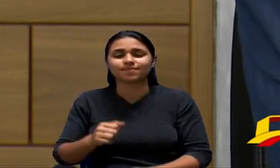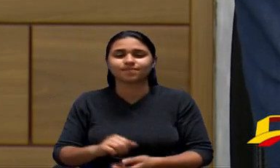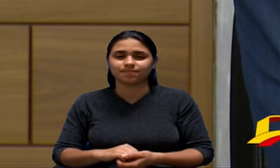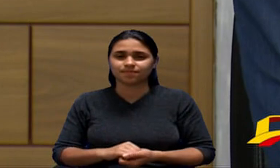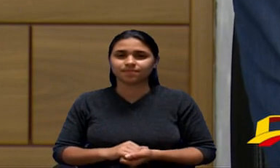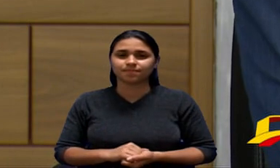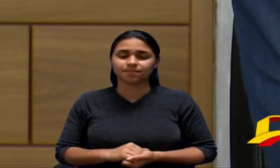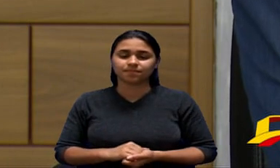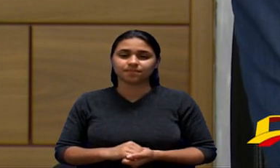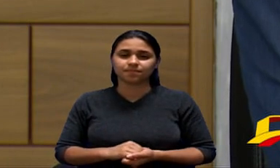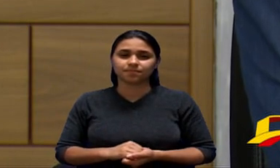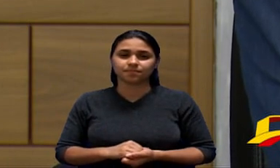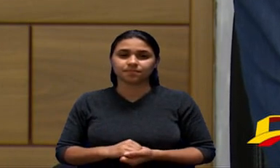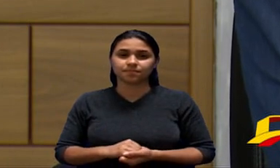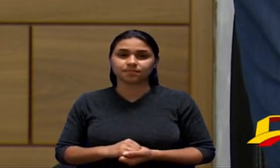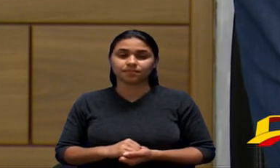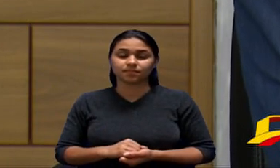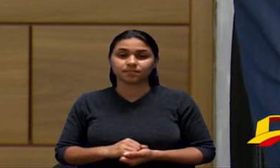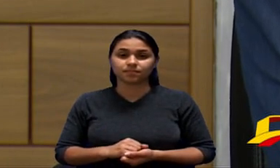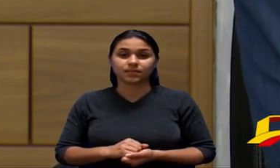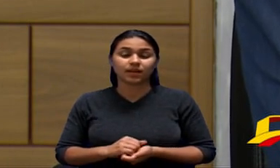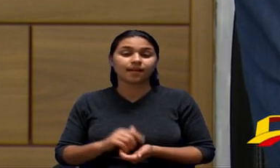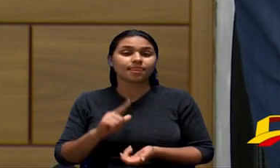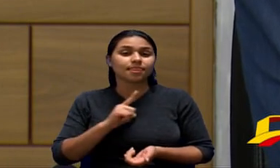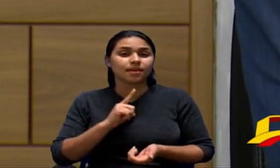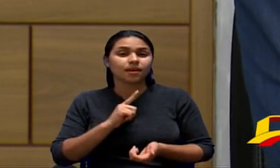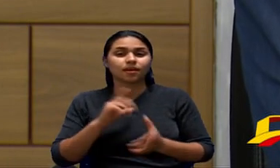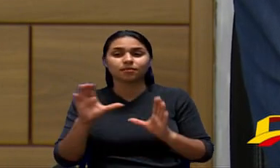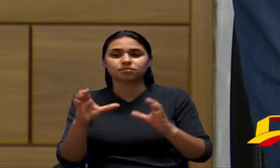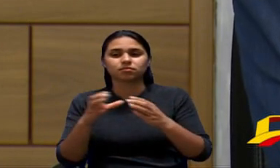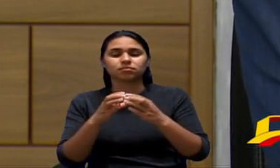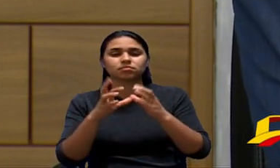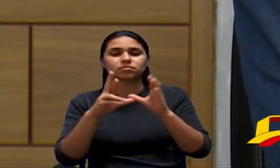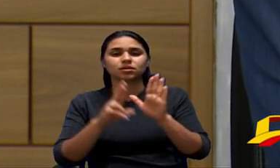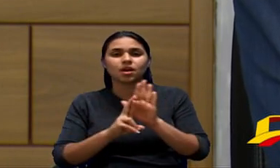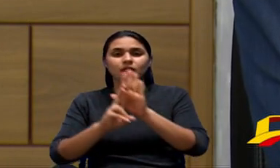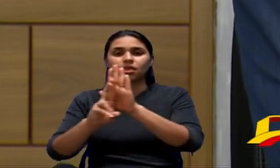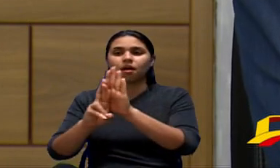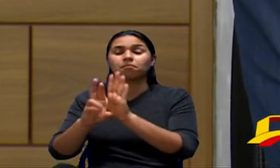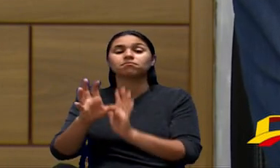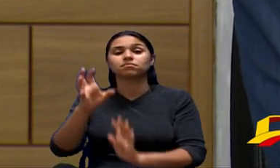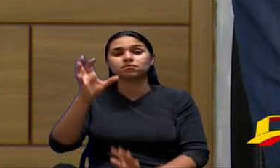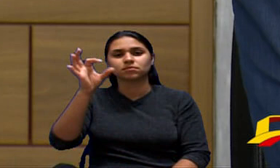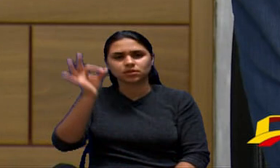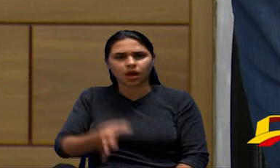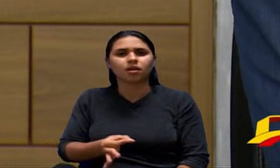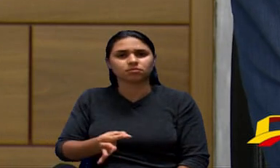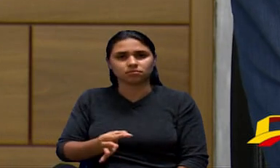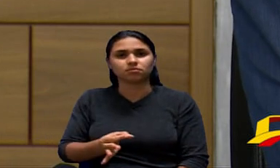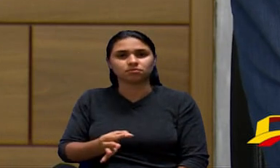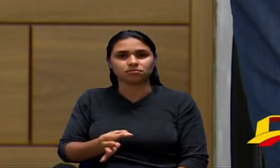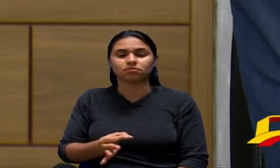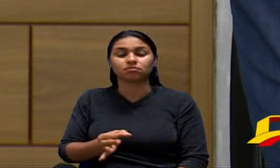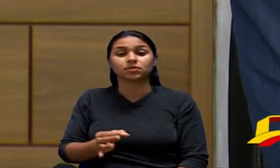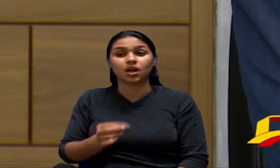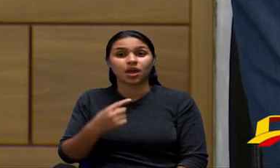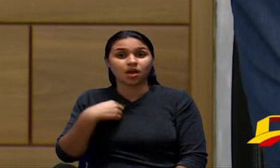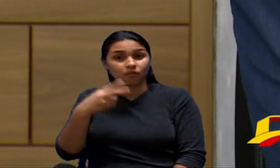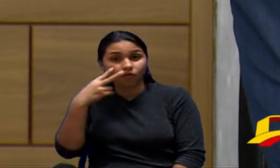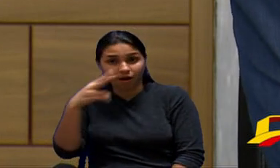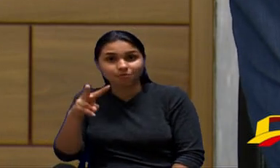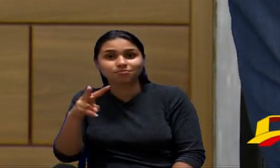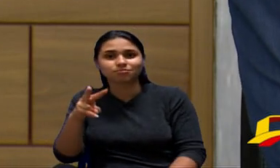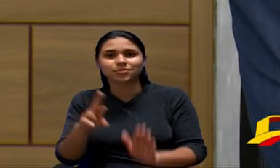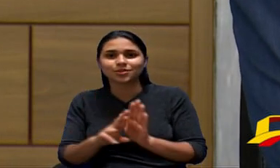está falando existe sindicatos sérios e eu vejo que o trabalho de vocês é um sindicato muito sério então eu tenho que